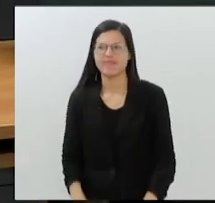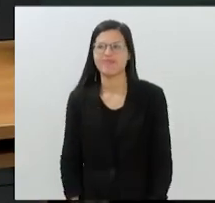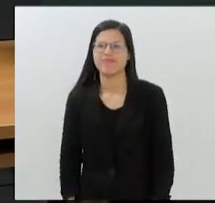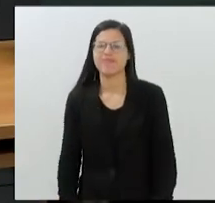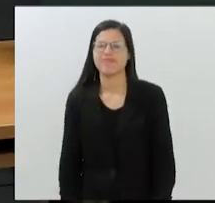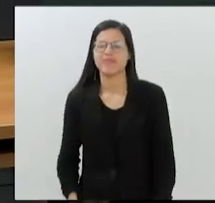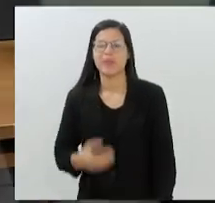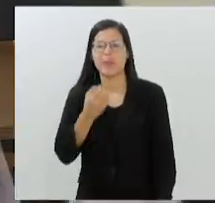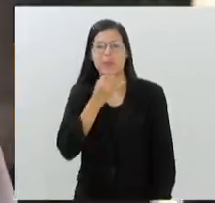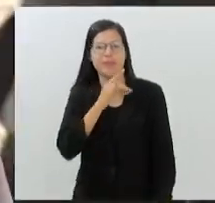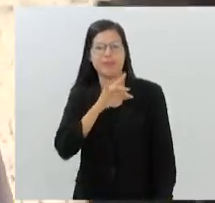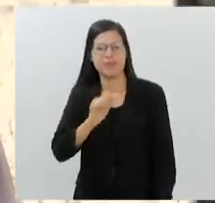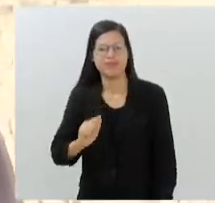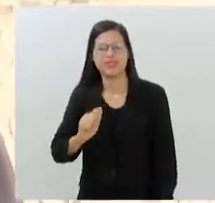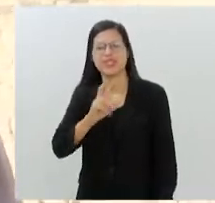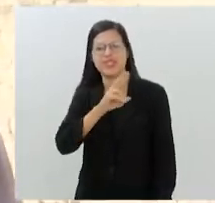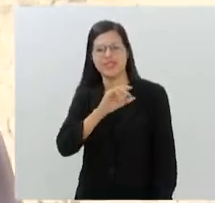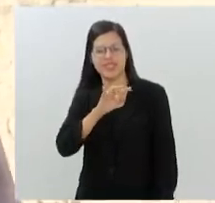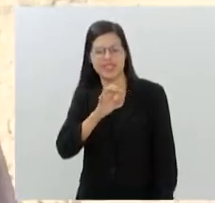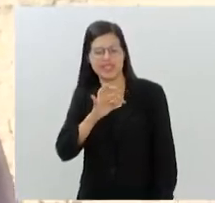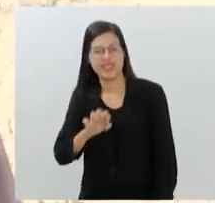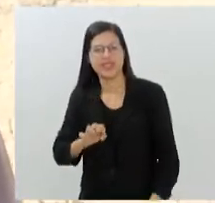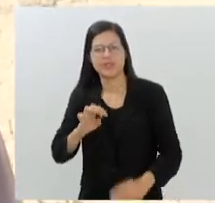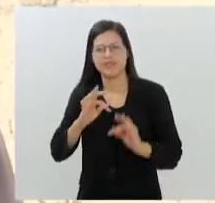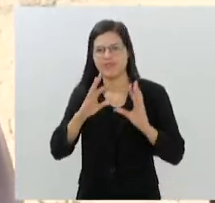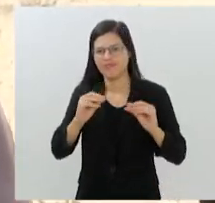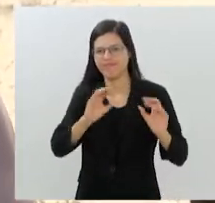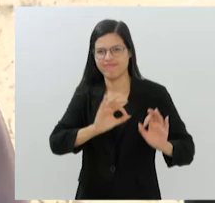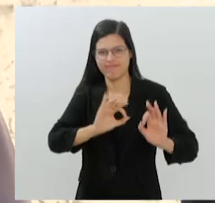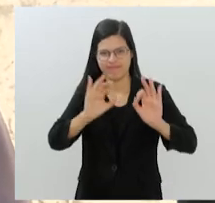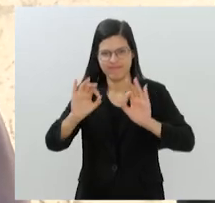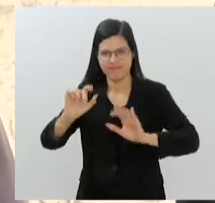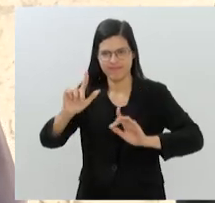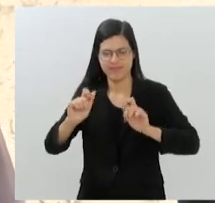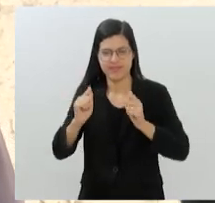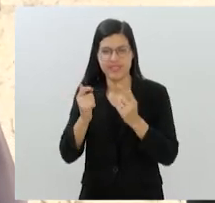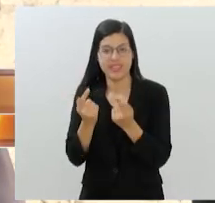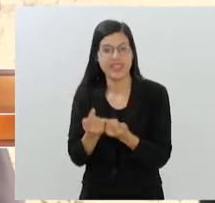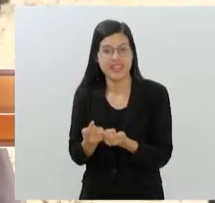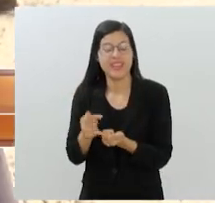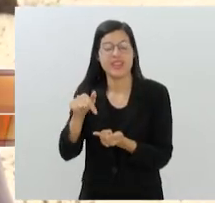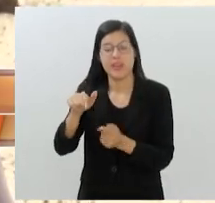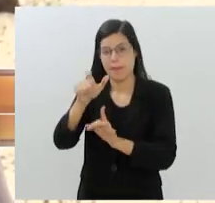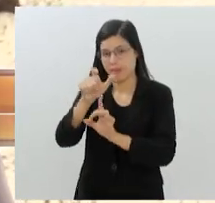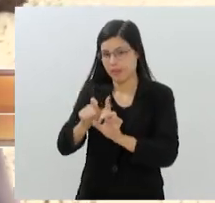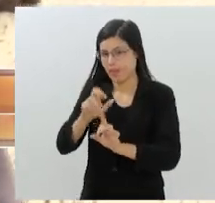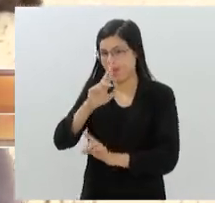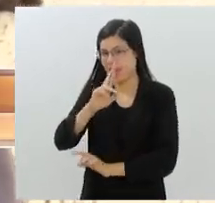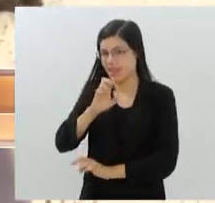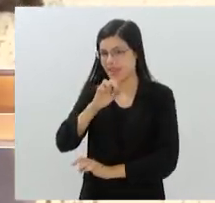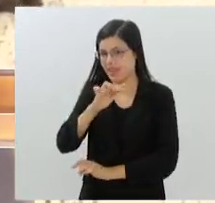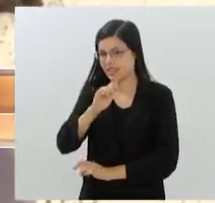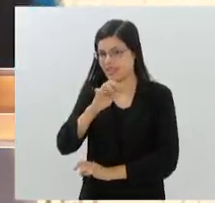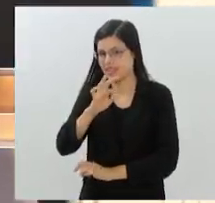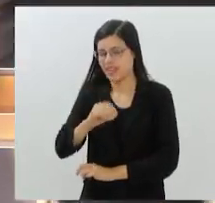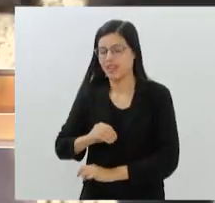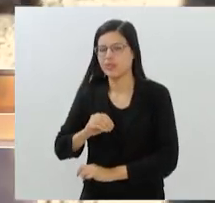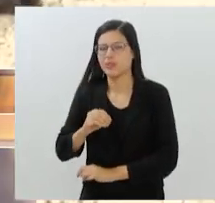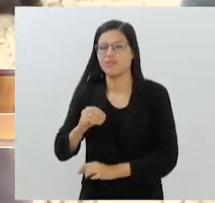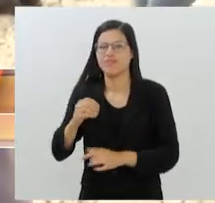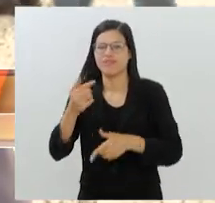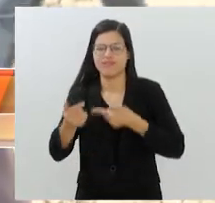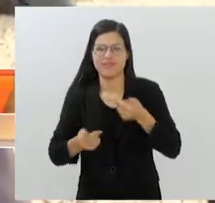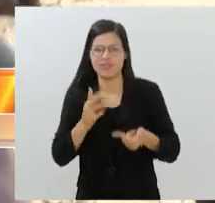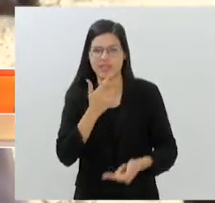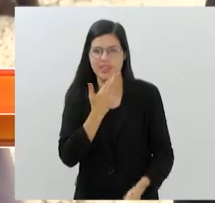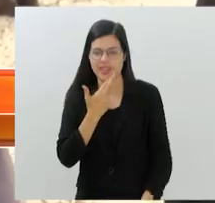Bom dia, Vicente. Bom dia a todos que nos assistem pela TV Alerj. Pois é, o Renato começou a trabalhar em restaurante aos 17 anos de idade.